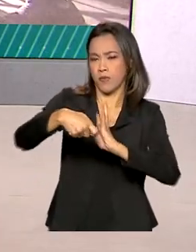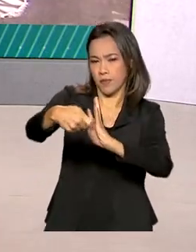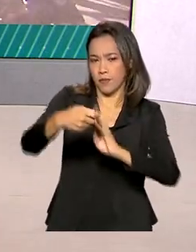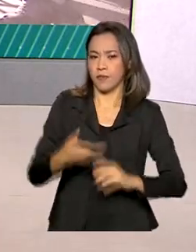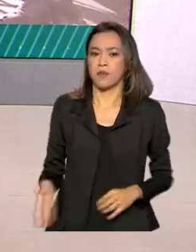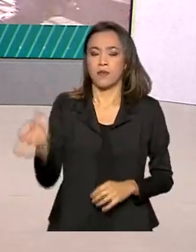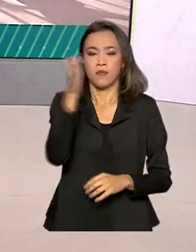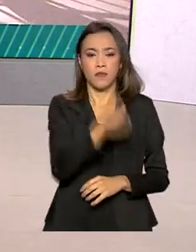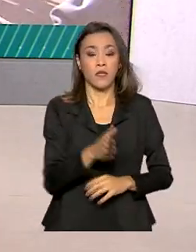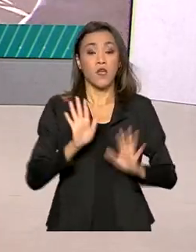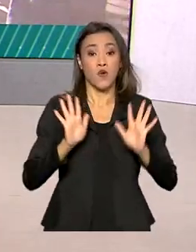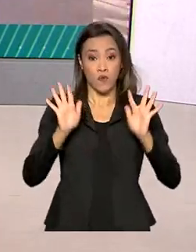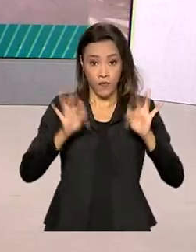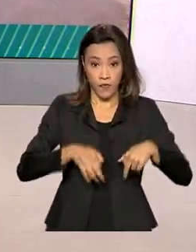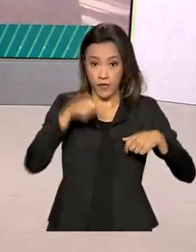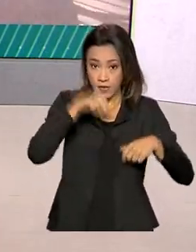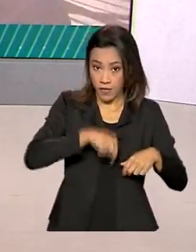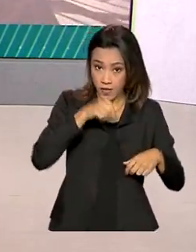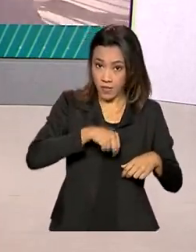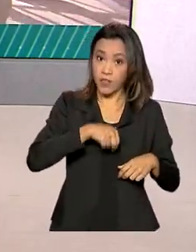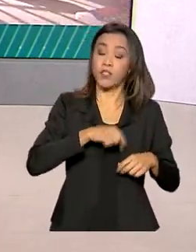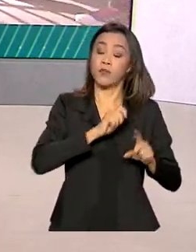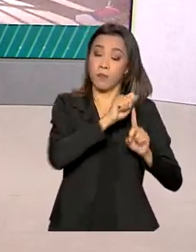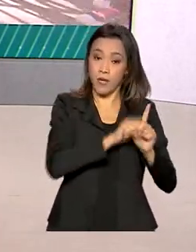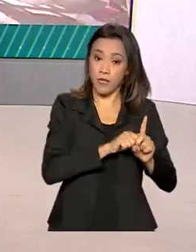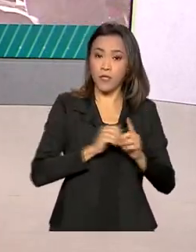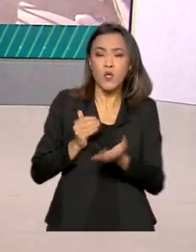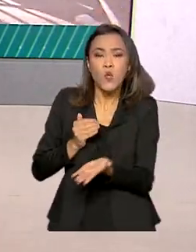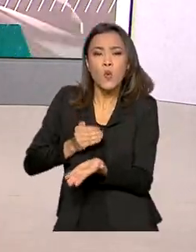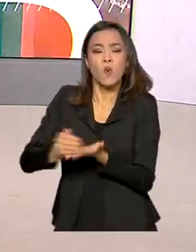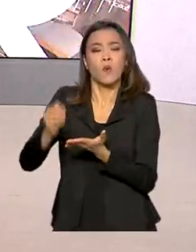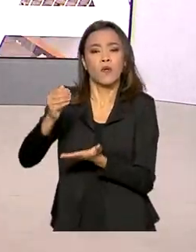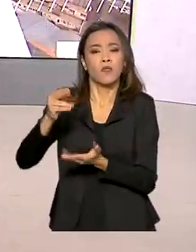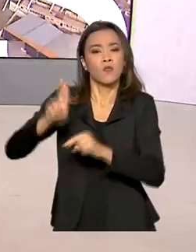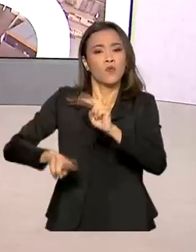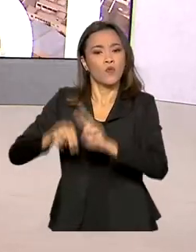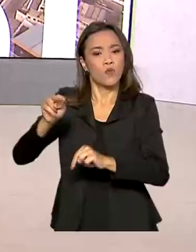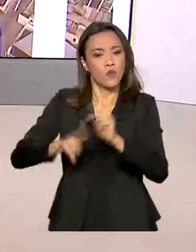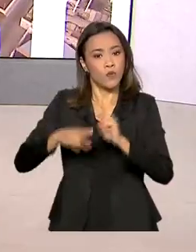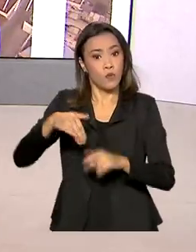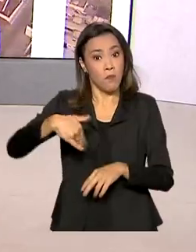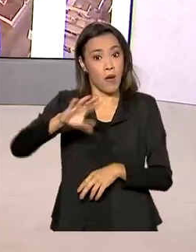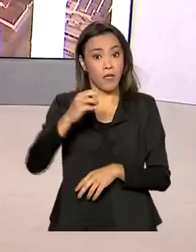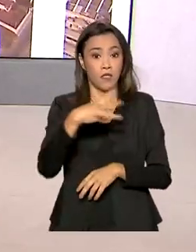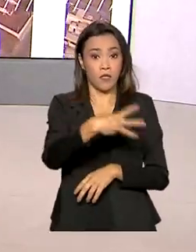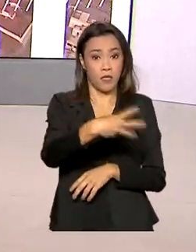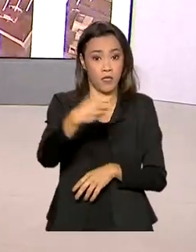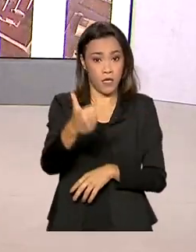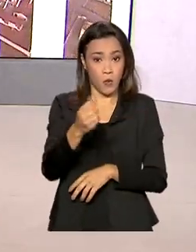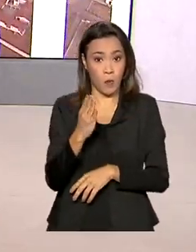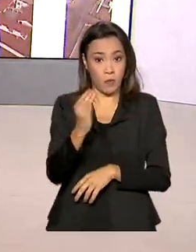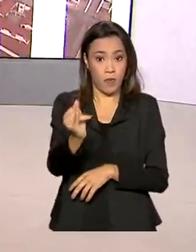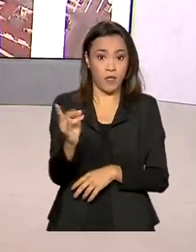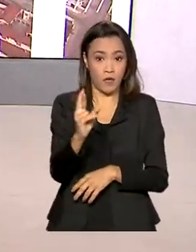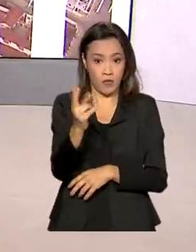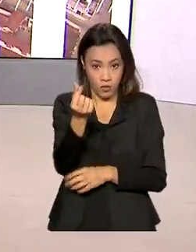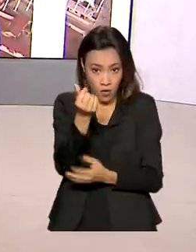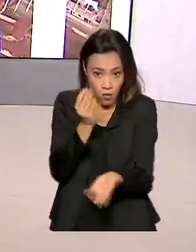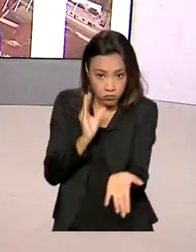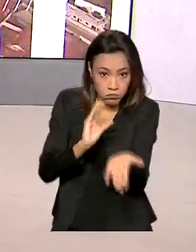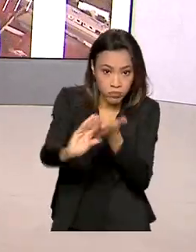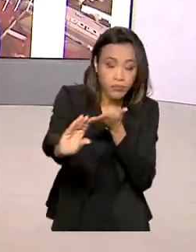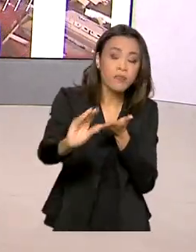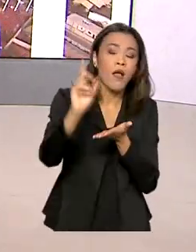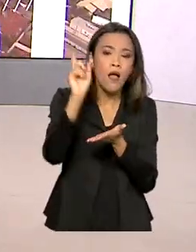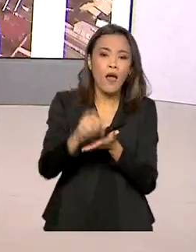E entre o fim deste mês e o começo de junho, mais de 31 bilhões de reais vão ser injetados na economia. Este valor